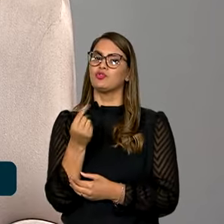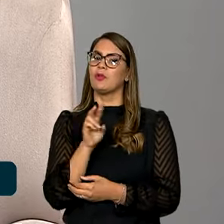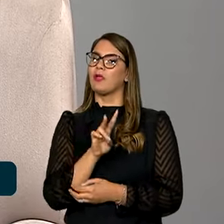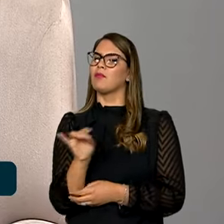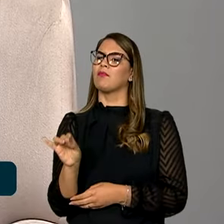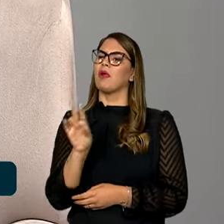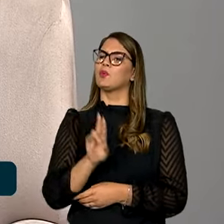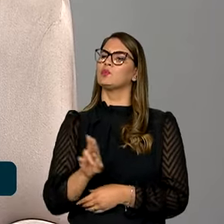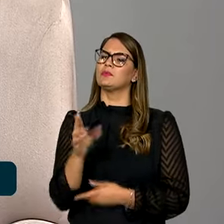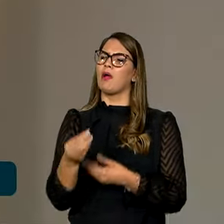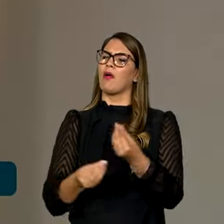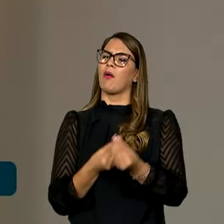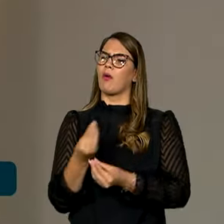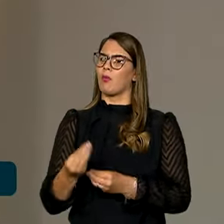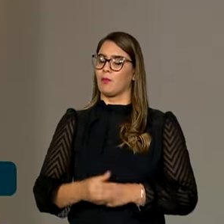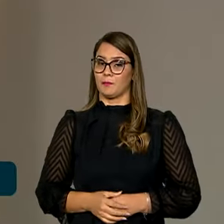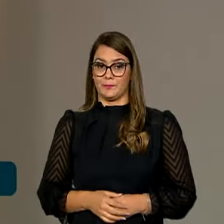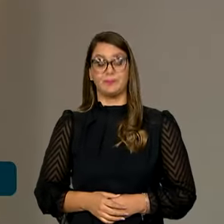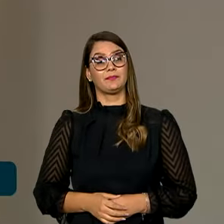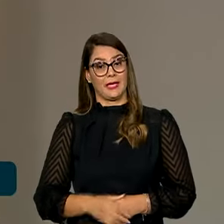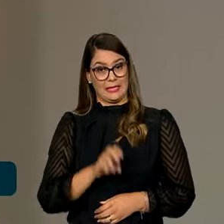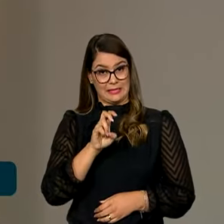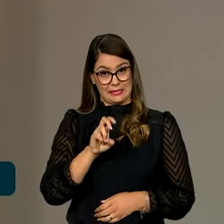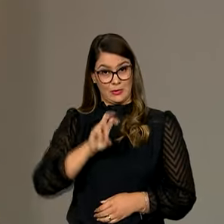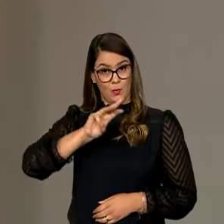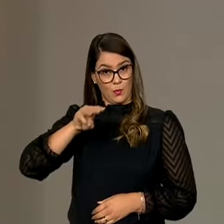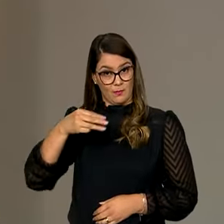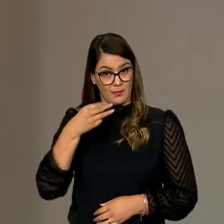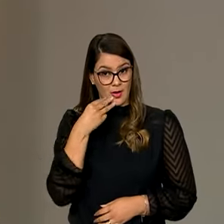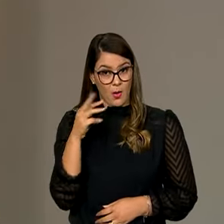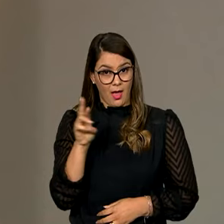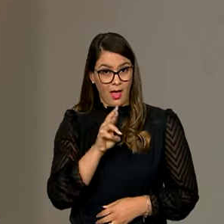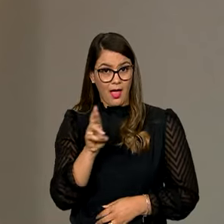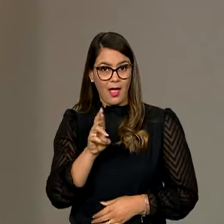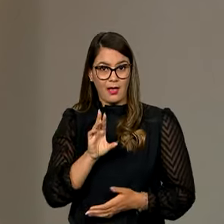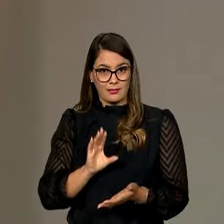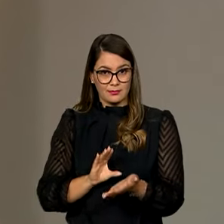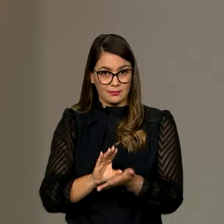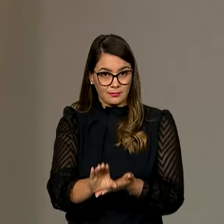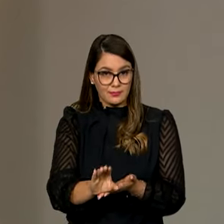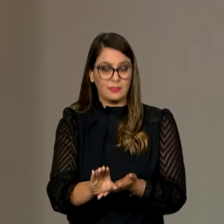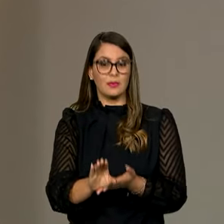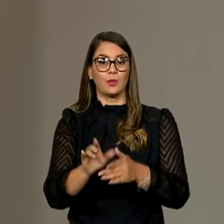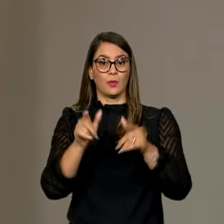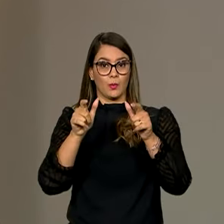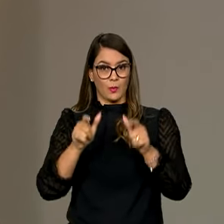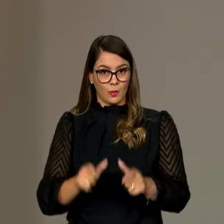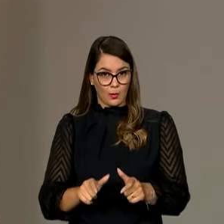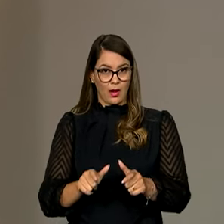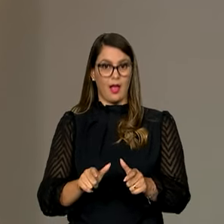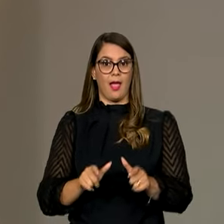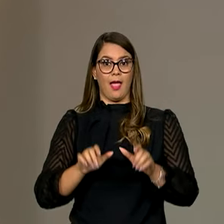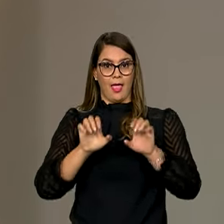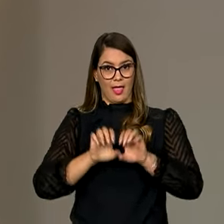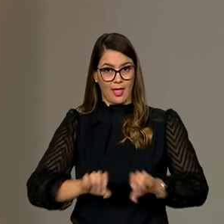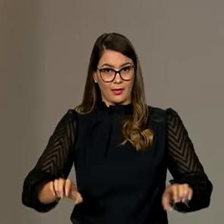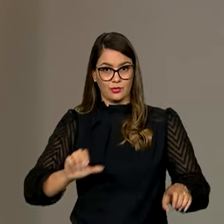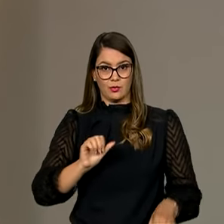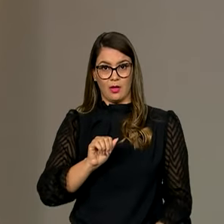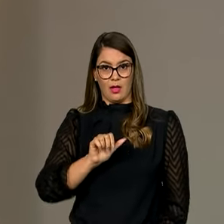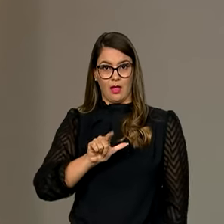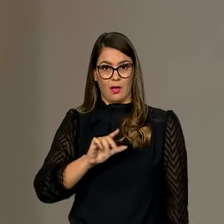ser utilizado, secretário? Então, esses 5 milhões de reais que foram destinados ao território étnico de Alcântara,